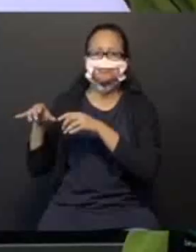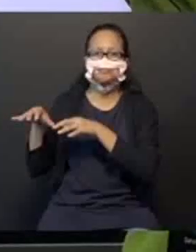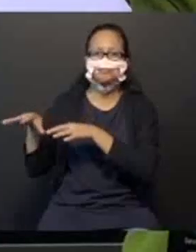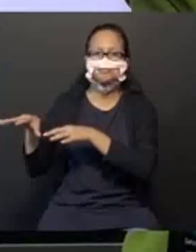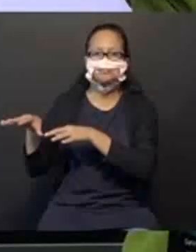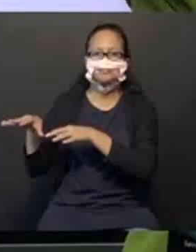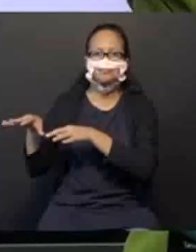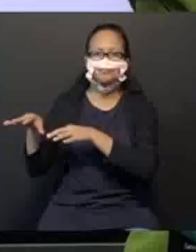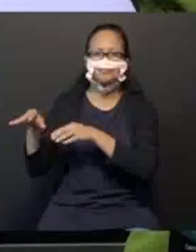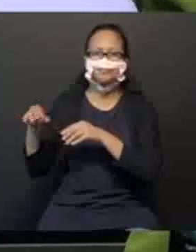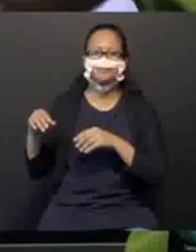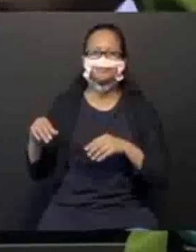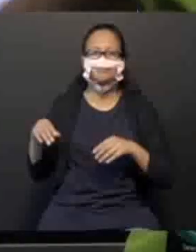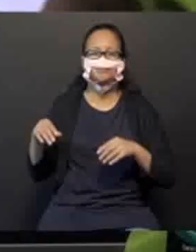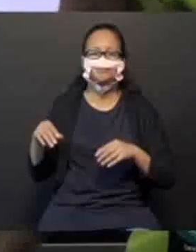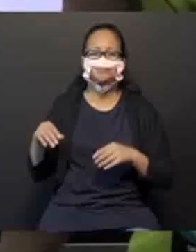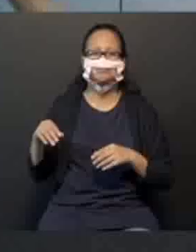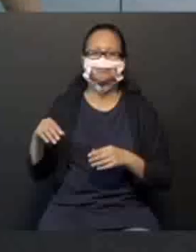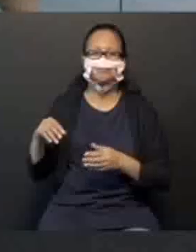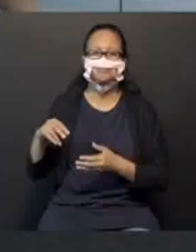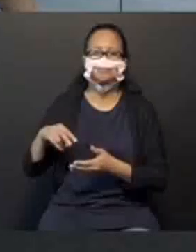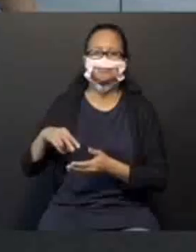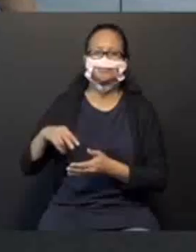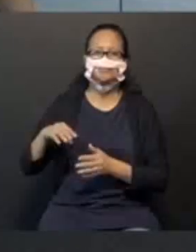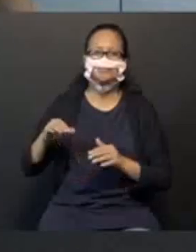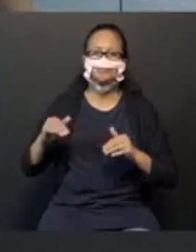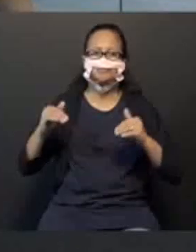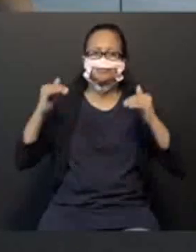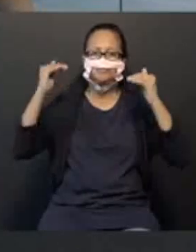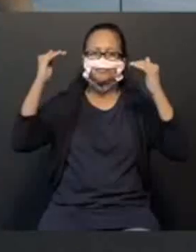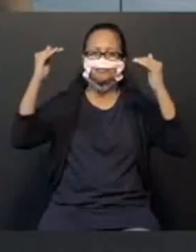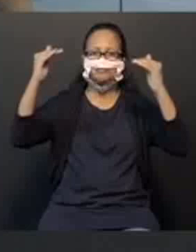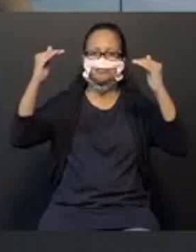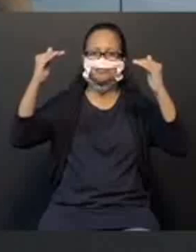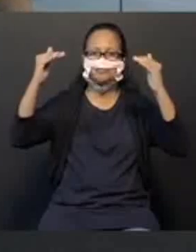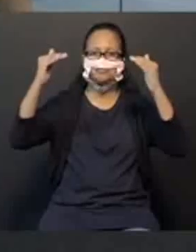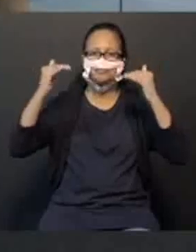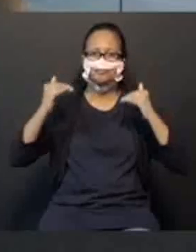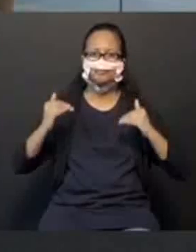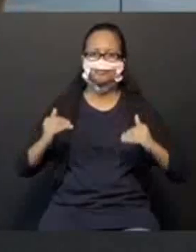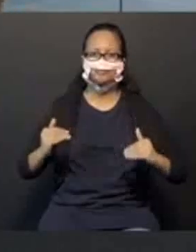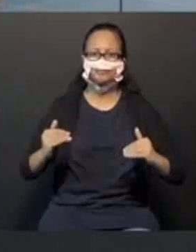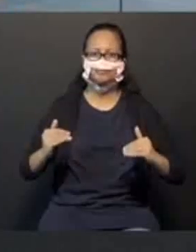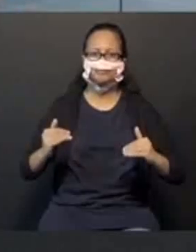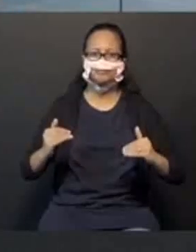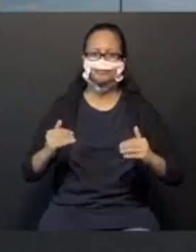Para cima e para baixo. Nós vamos brincar.